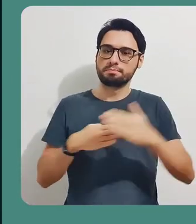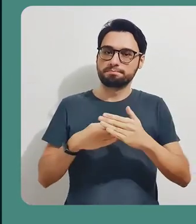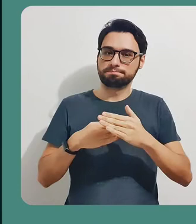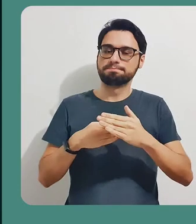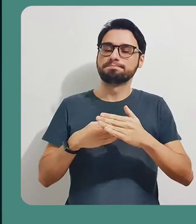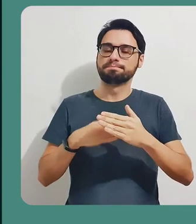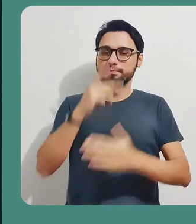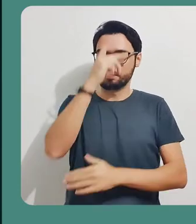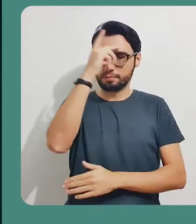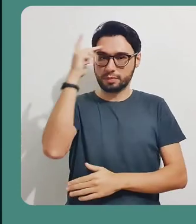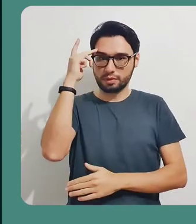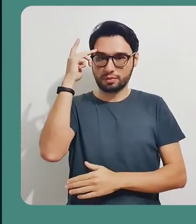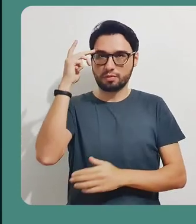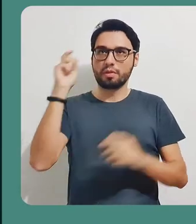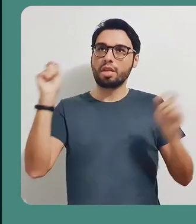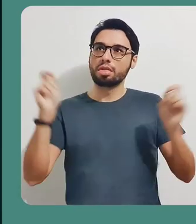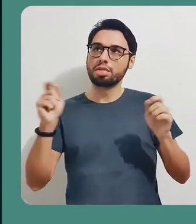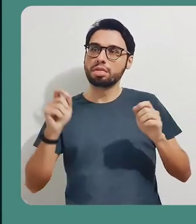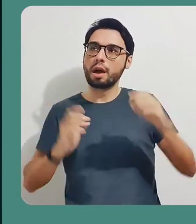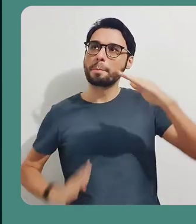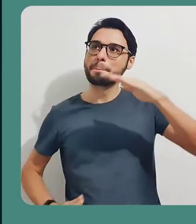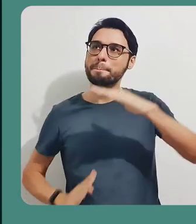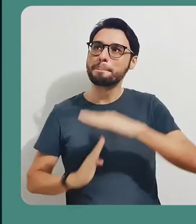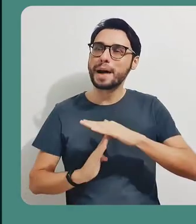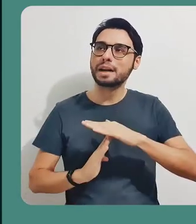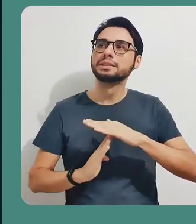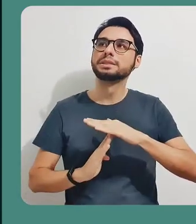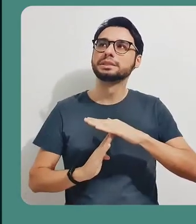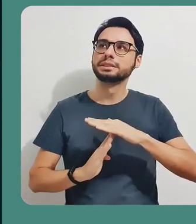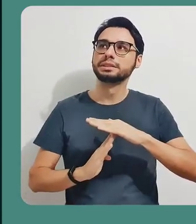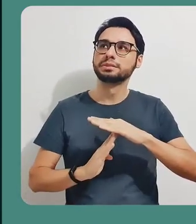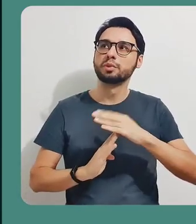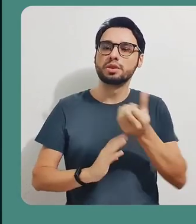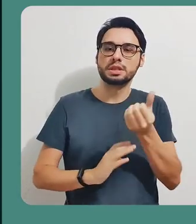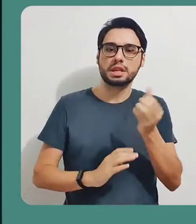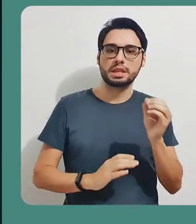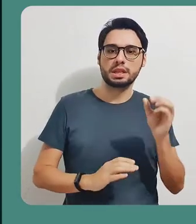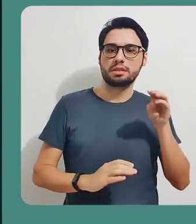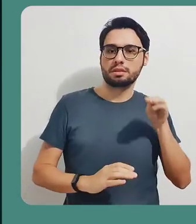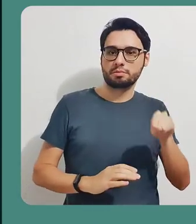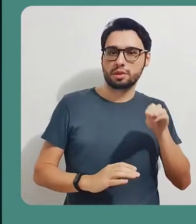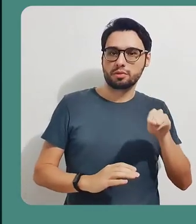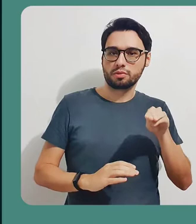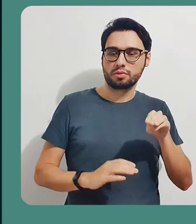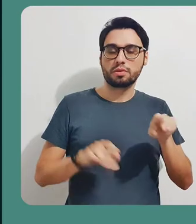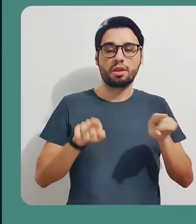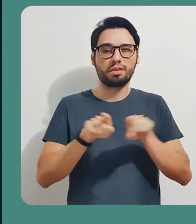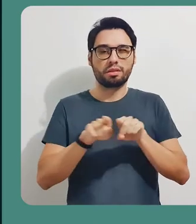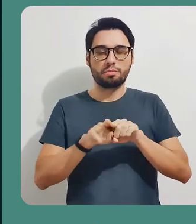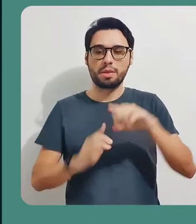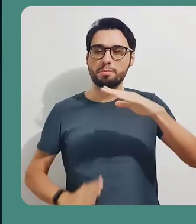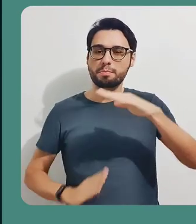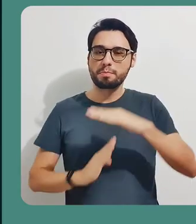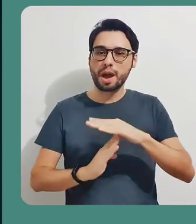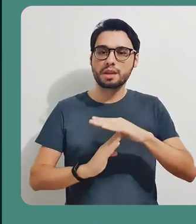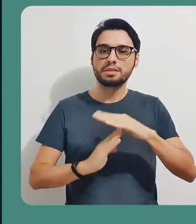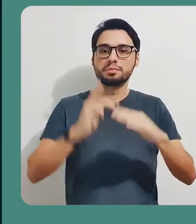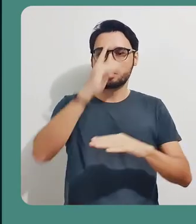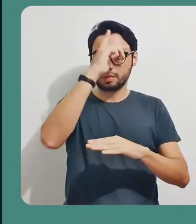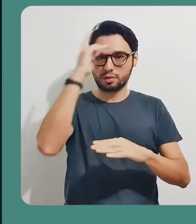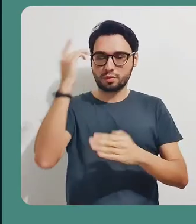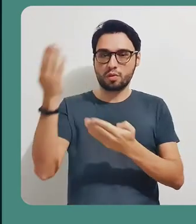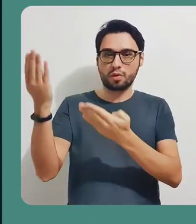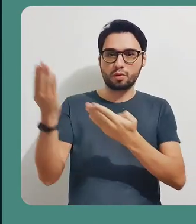de número de participantes. Você consegue realizar a sua web conferência numa conta gratuita por no máximo 60 minutos,